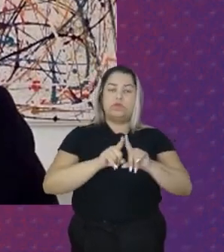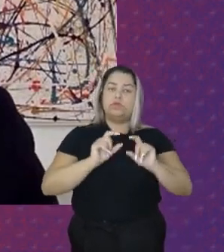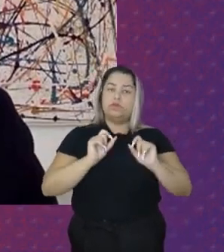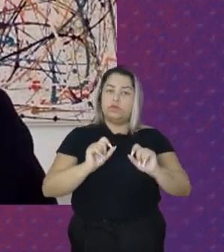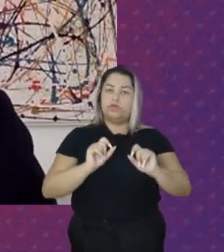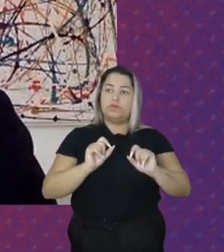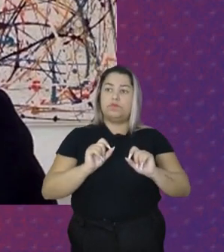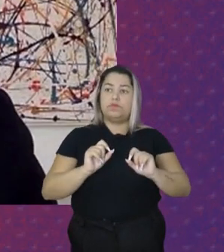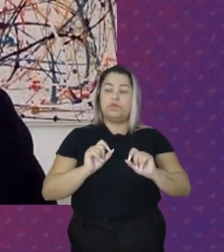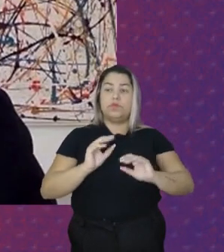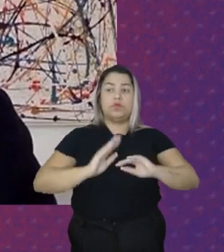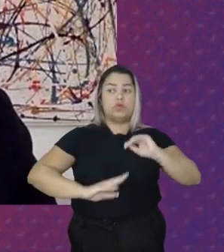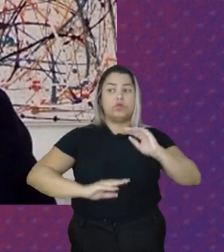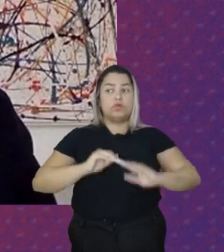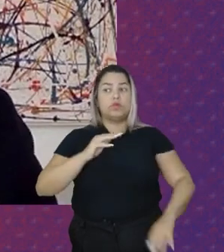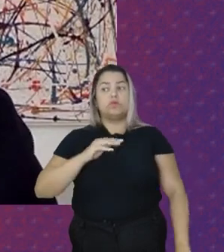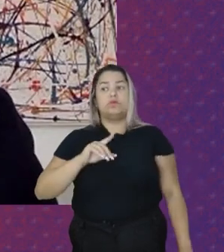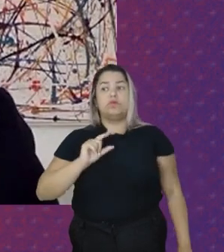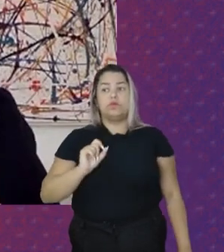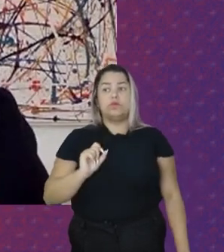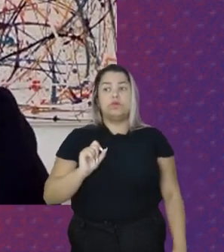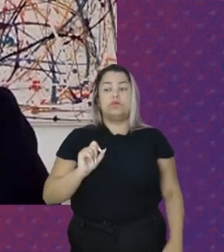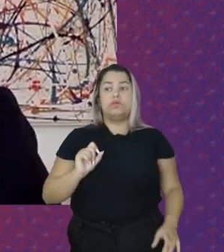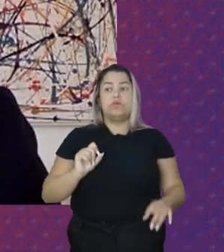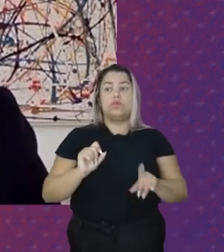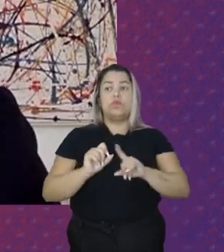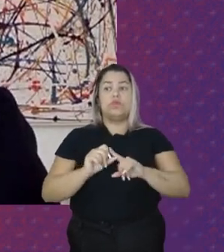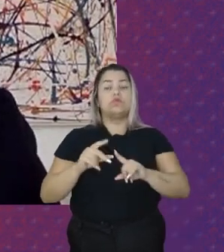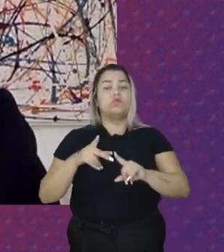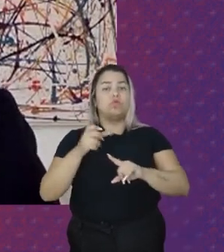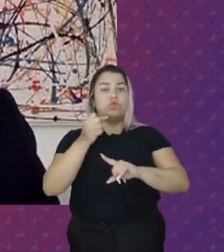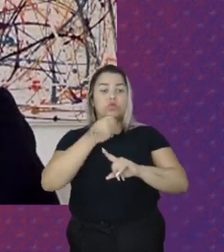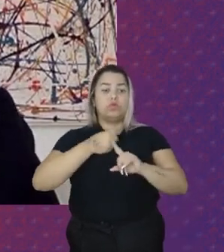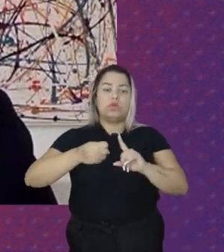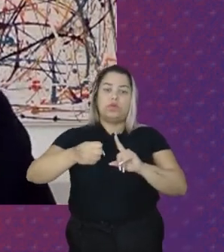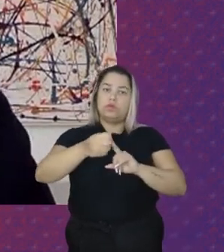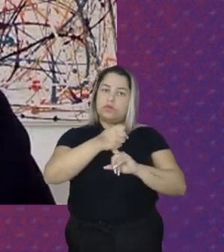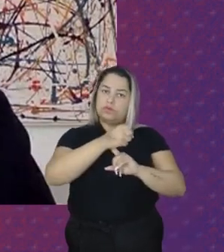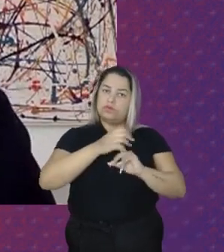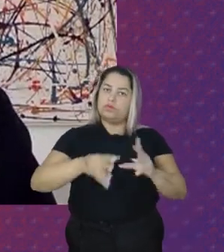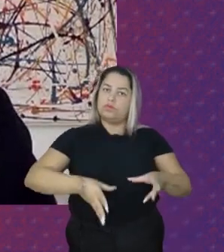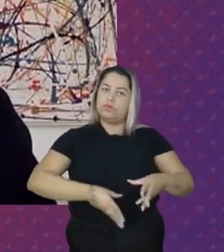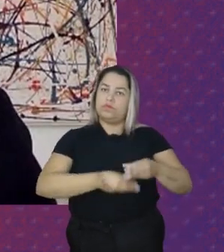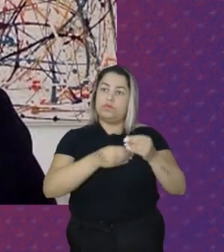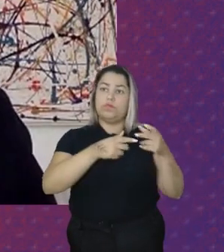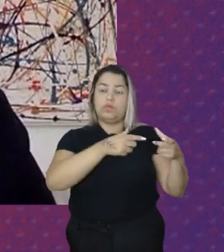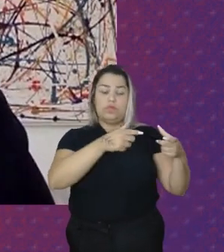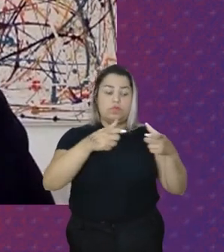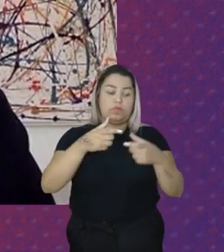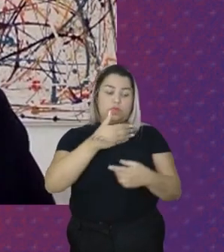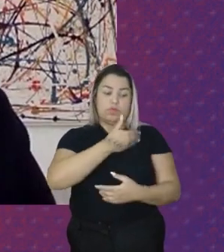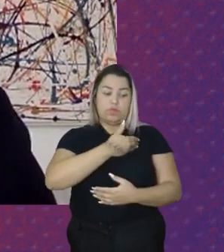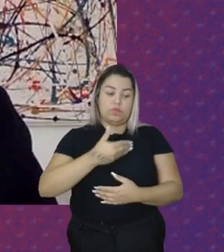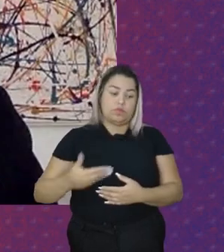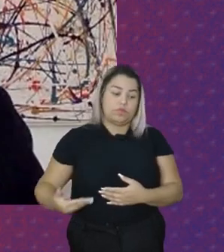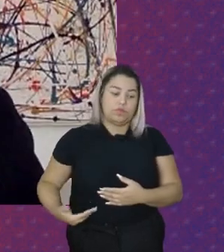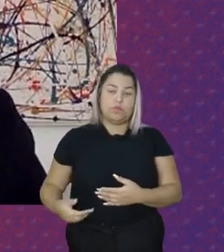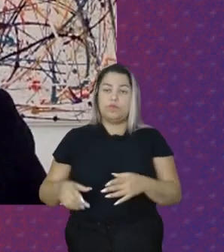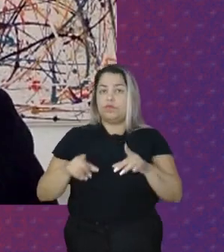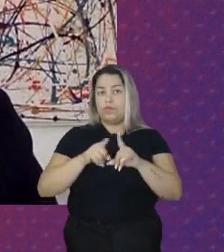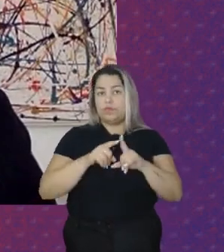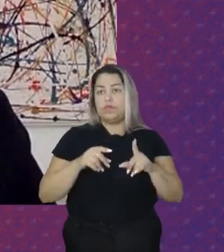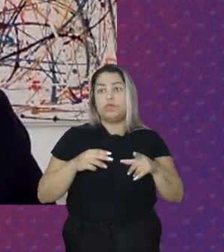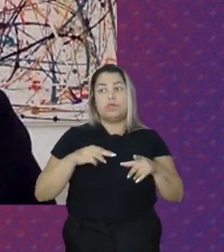funções Que gozam De prestígio Social Atreladas Ao espaço Público Como a produção De